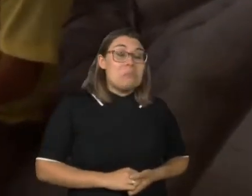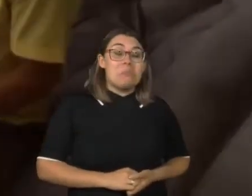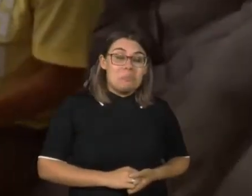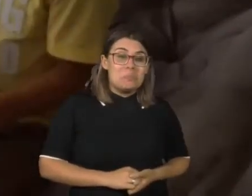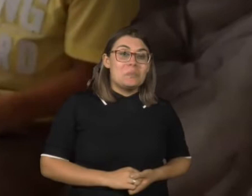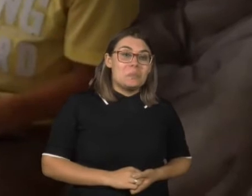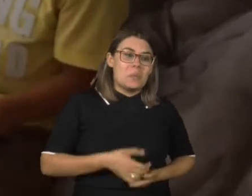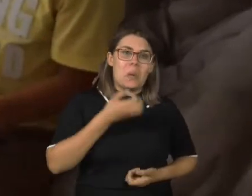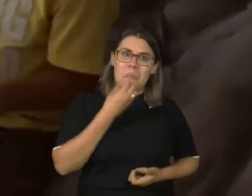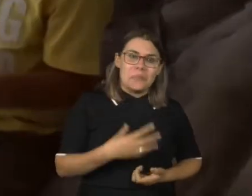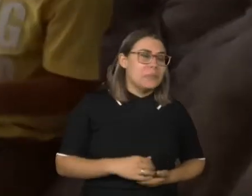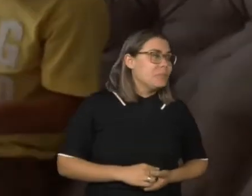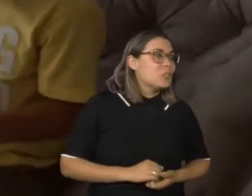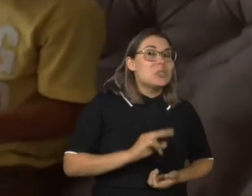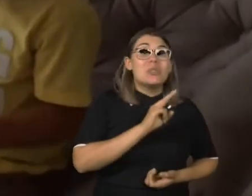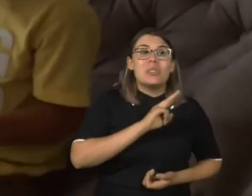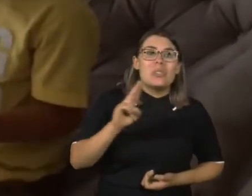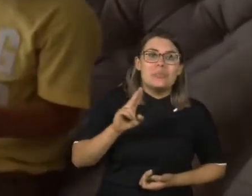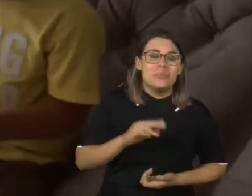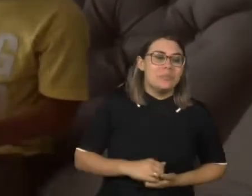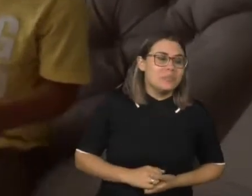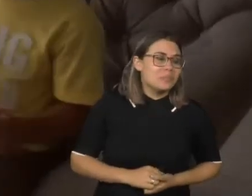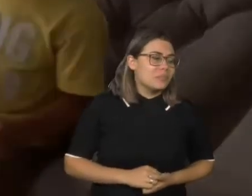Tá bom. Como é o nome dele agora?